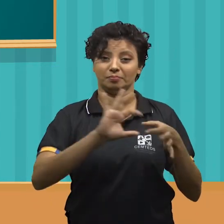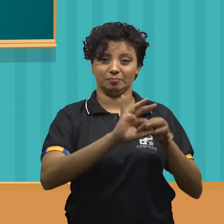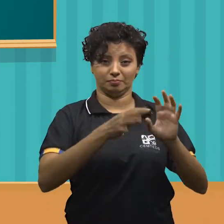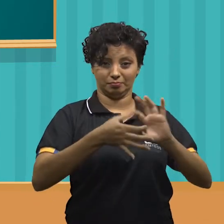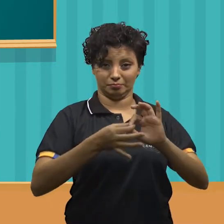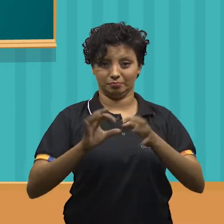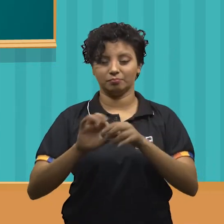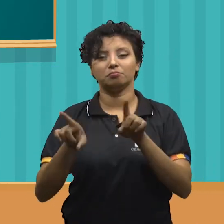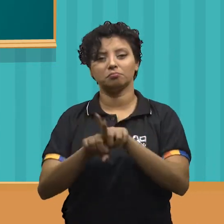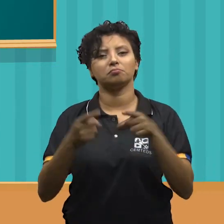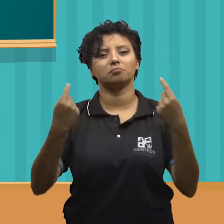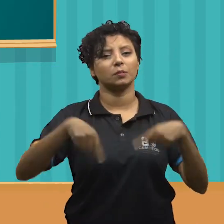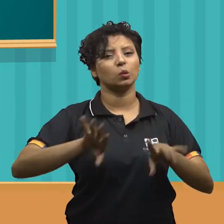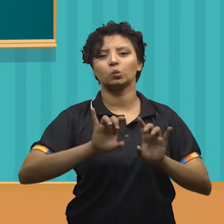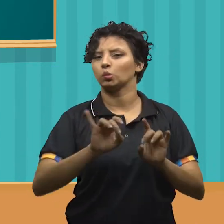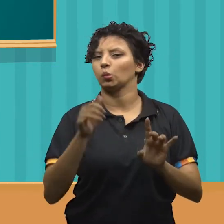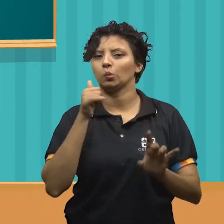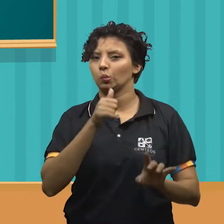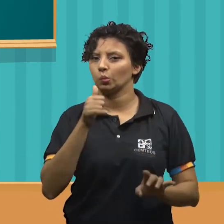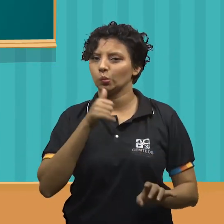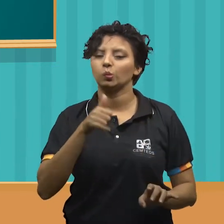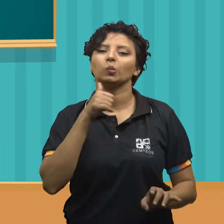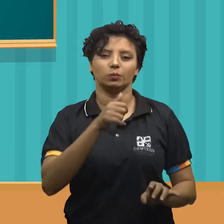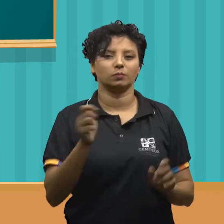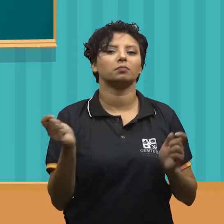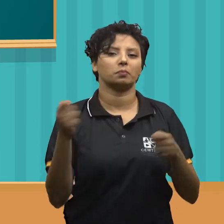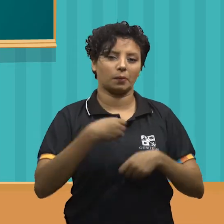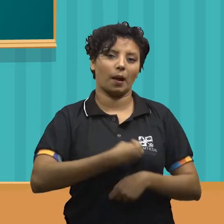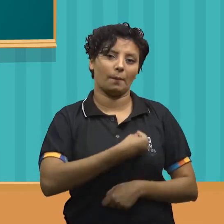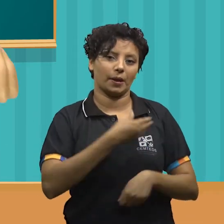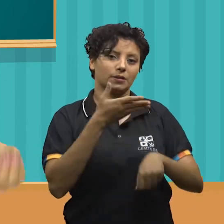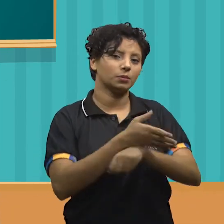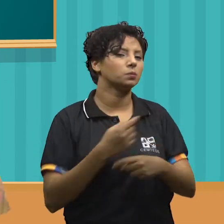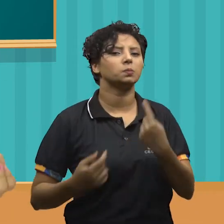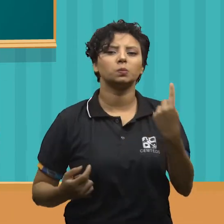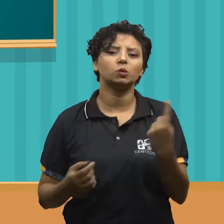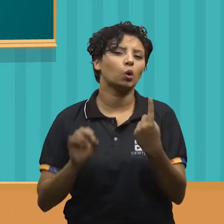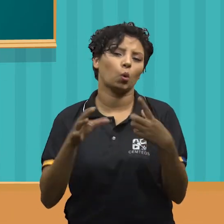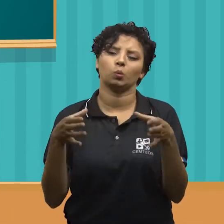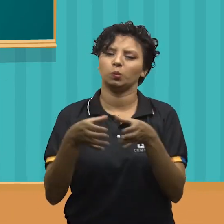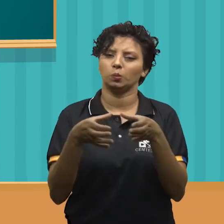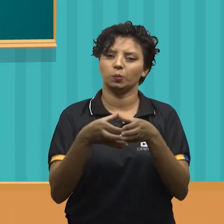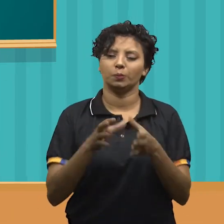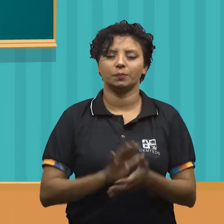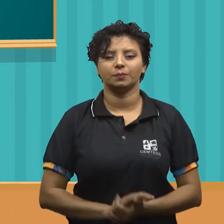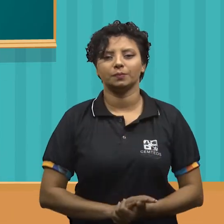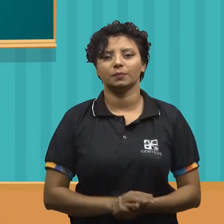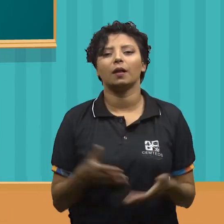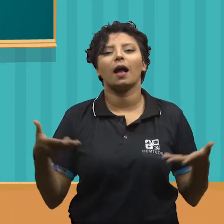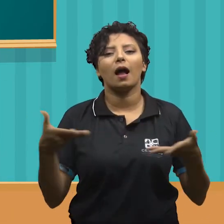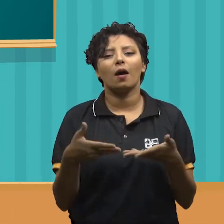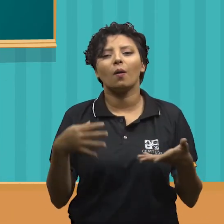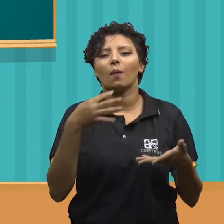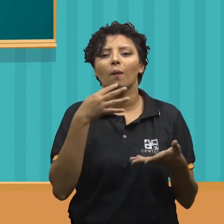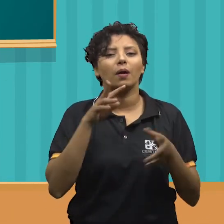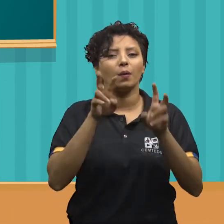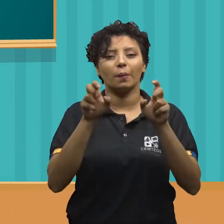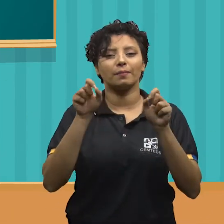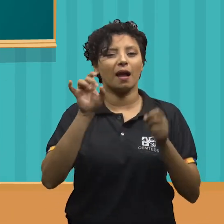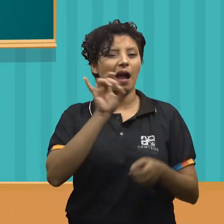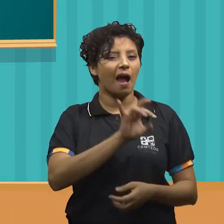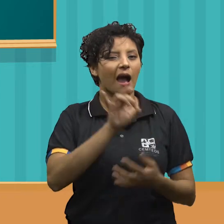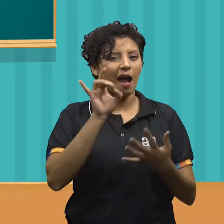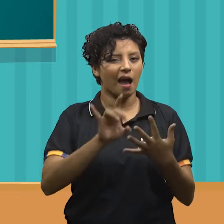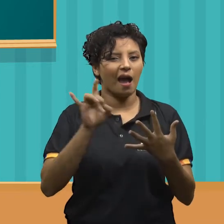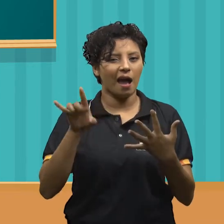Olimpíadas e Campeonatos, apenas as mulheres participam da competição individualmente ou em equipe. Agora, vamos conhecer um pouco